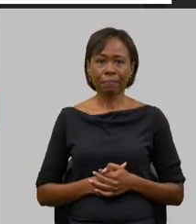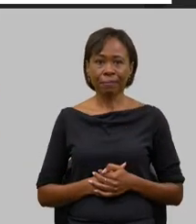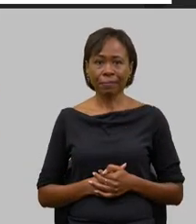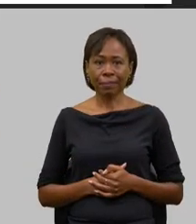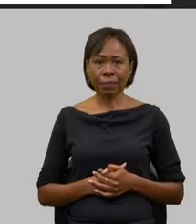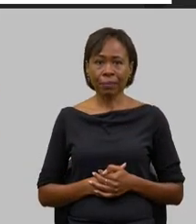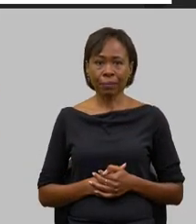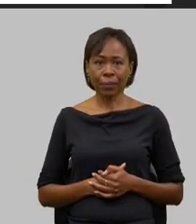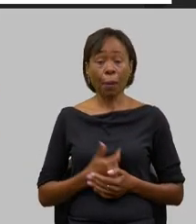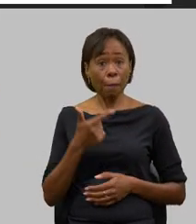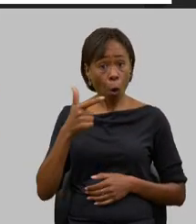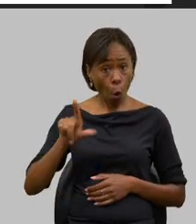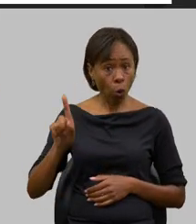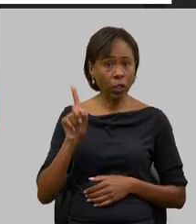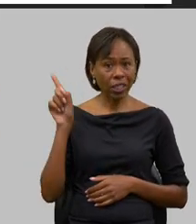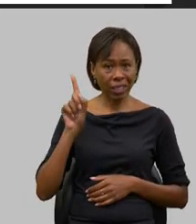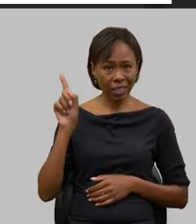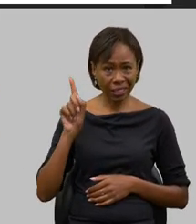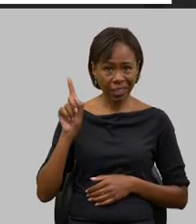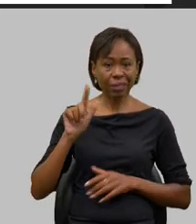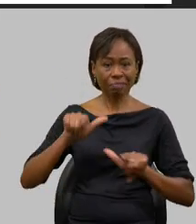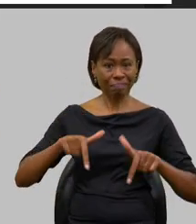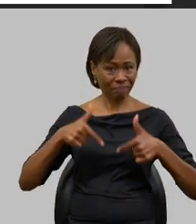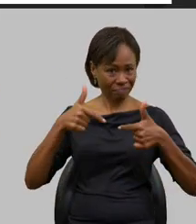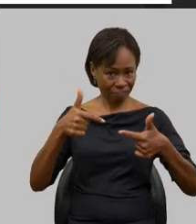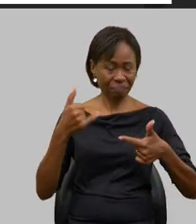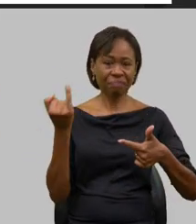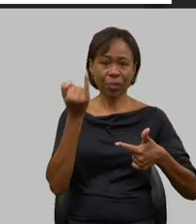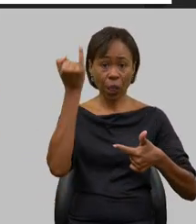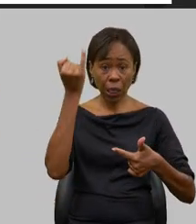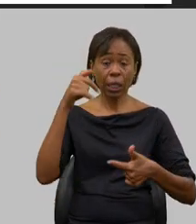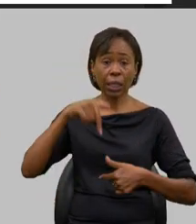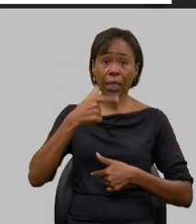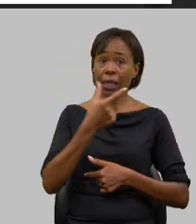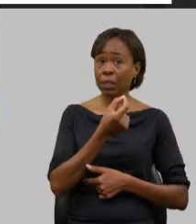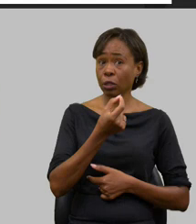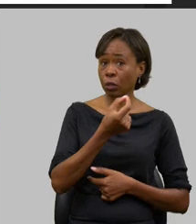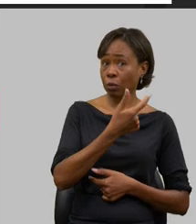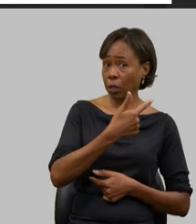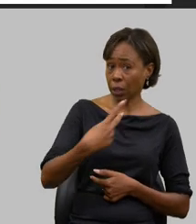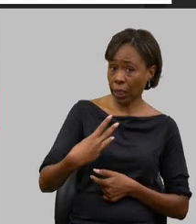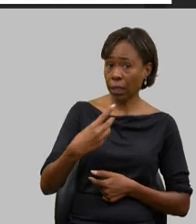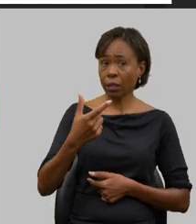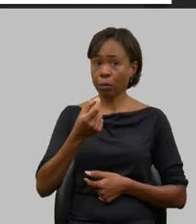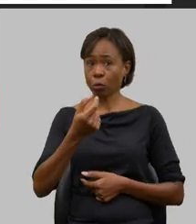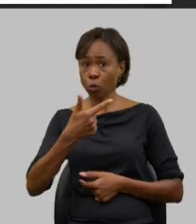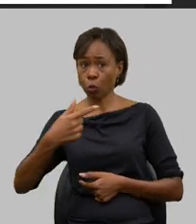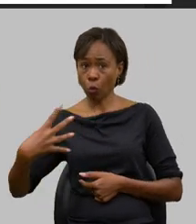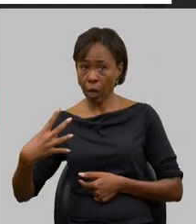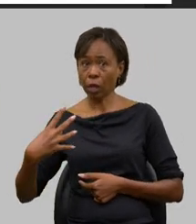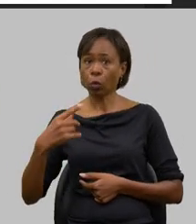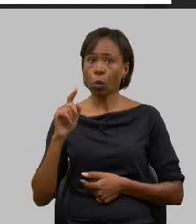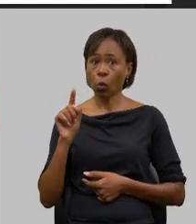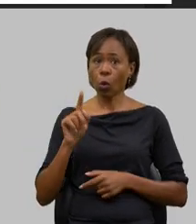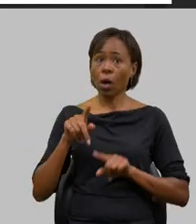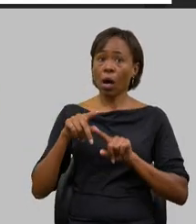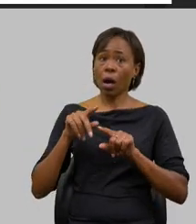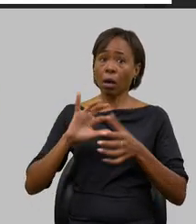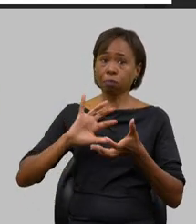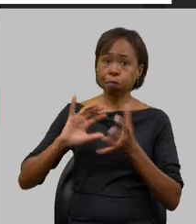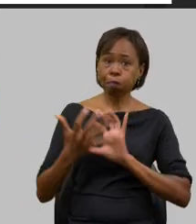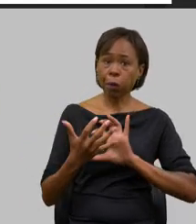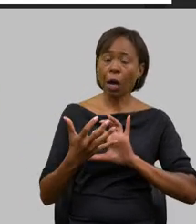mais ações de destaques da CEAPA aqui dentro desse ano de 23 e 24 a revitalização das subbacias do Rio São Francisco